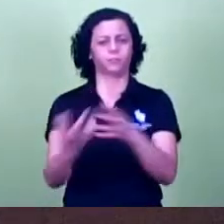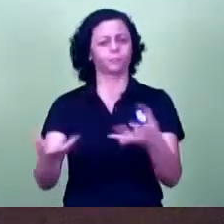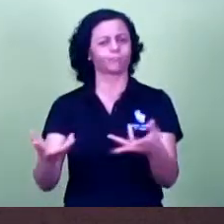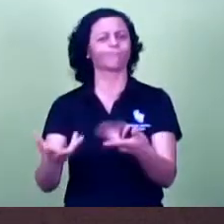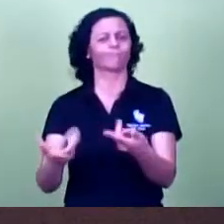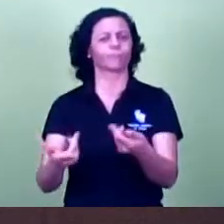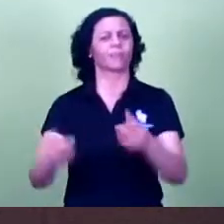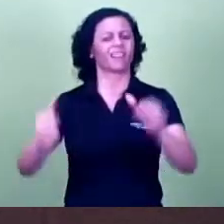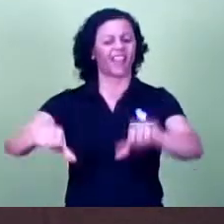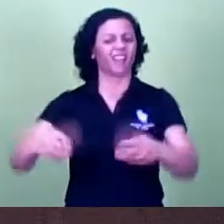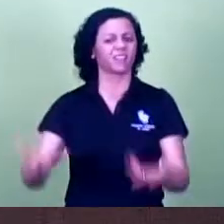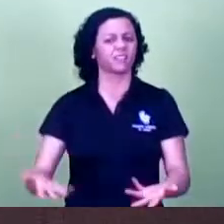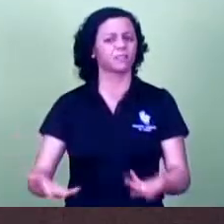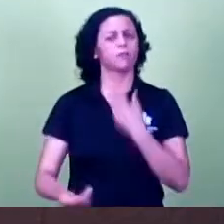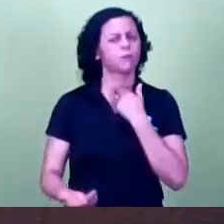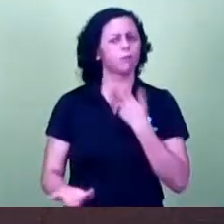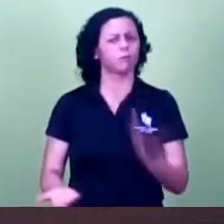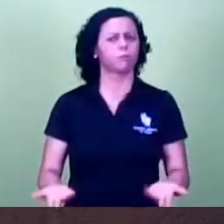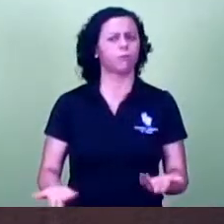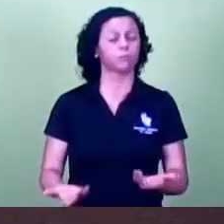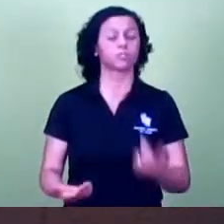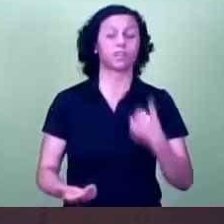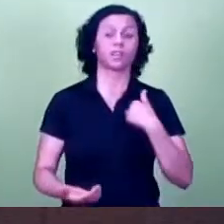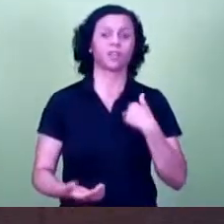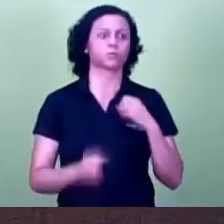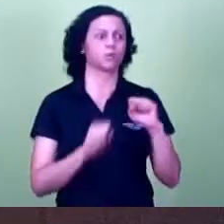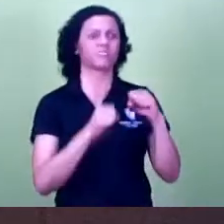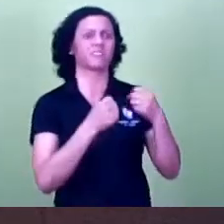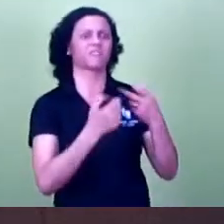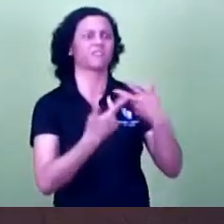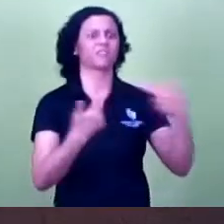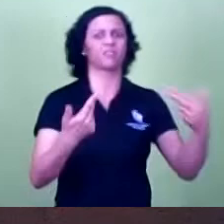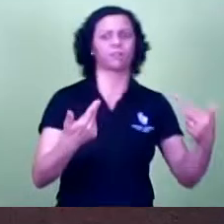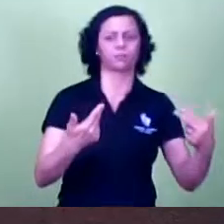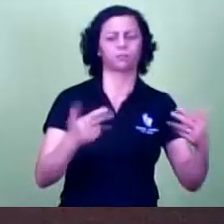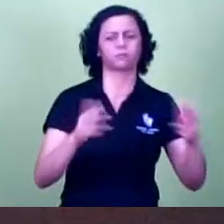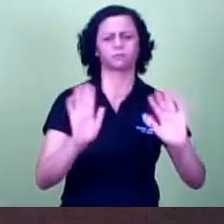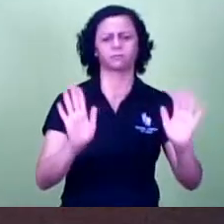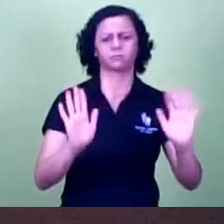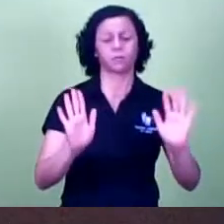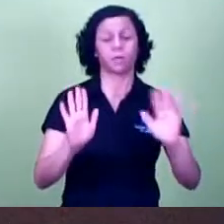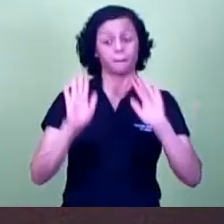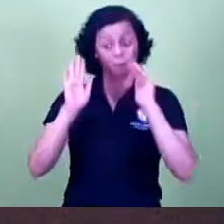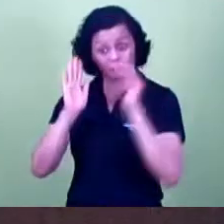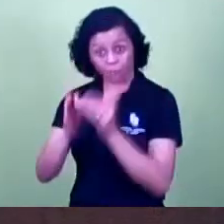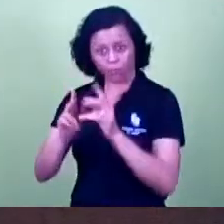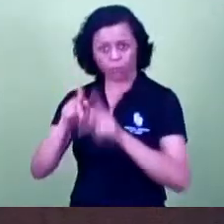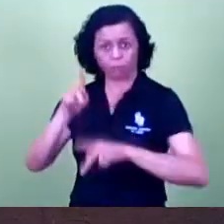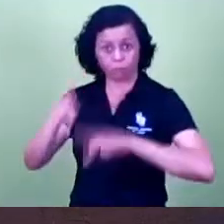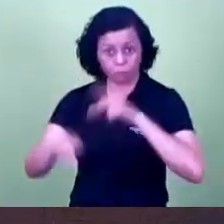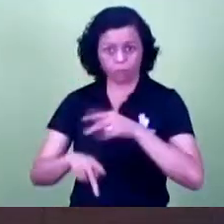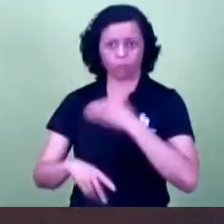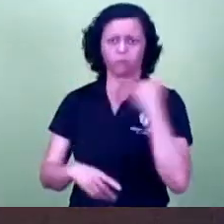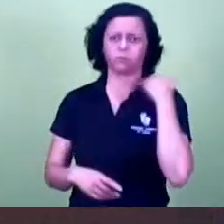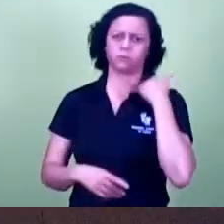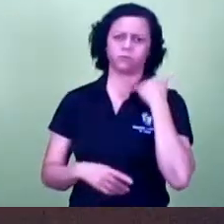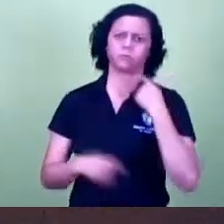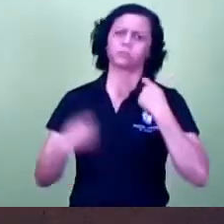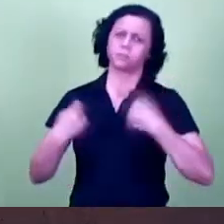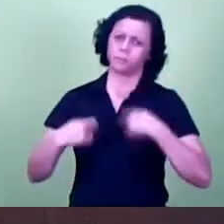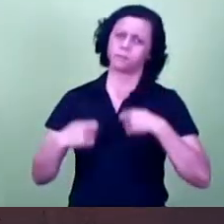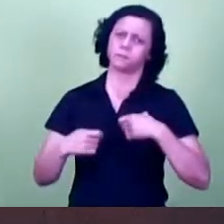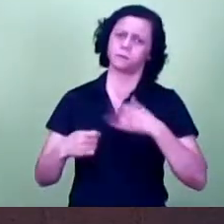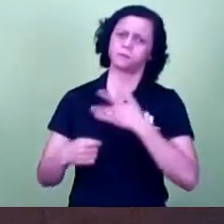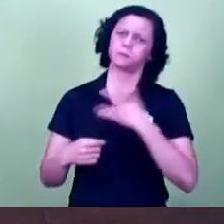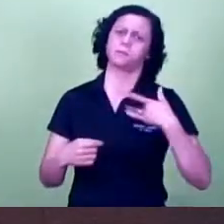defendendo nem essa nem aquela bandeira tá nossa preocupação é realmente com o usuário que necessita e muito da saúde pública muito